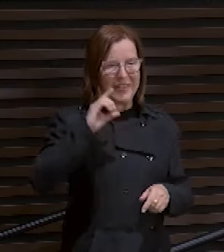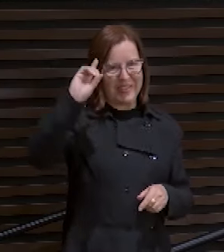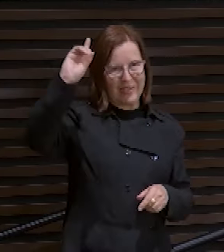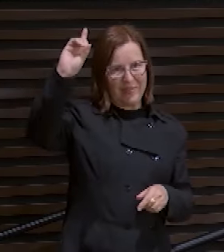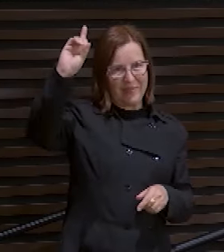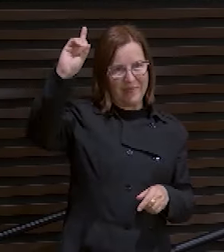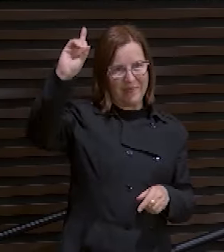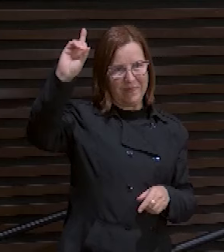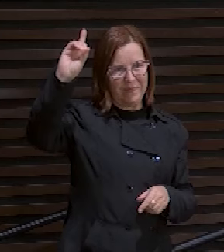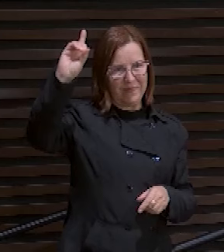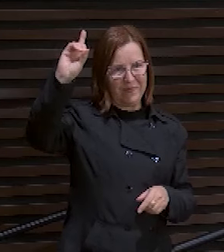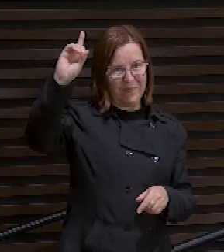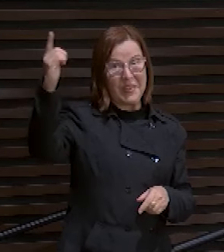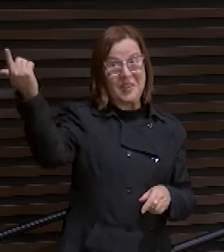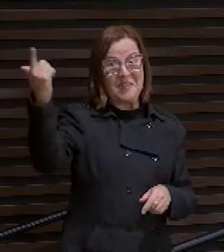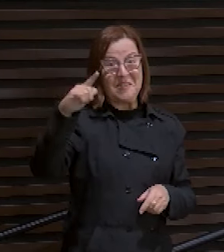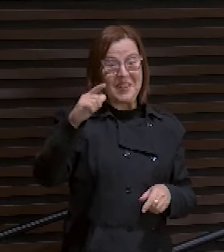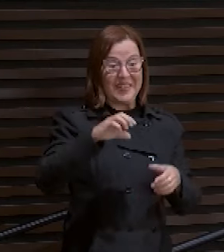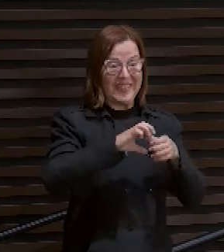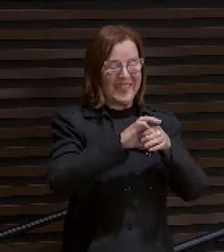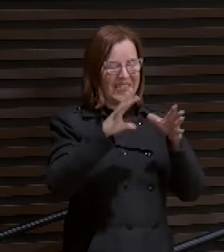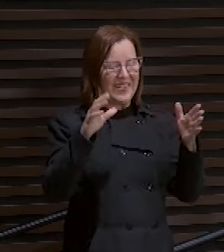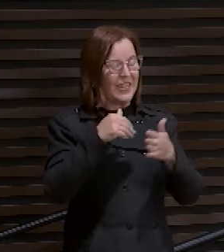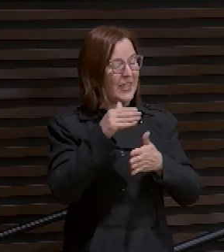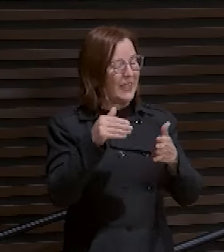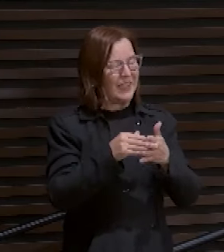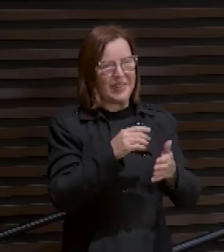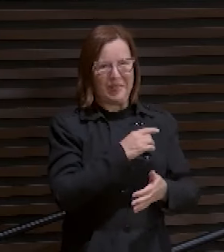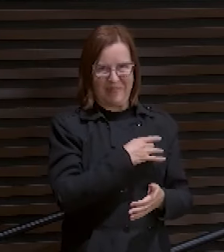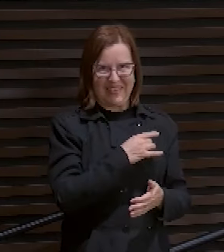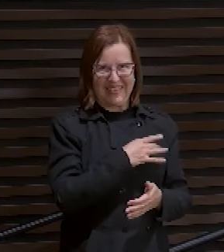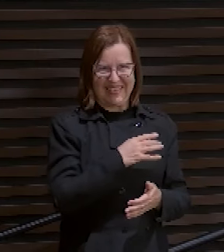que veio para nos livrar de todo medo.